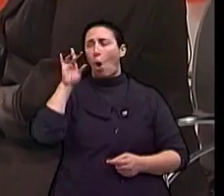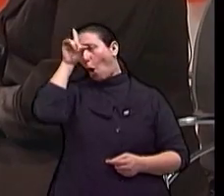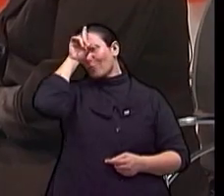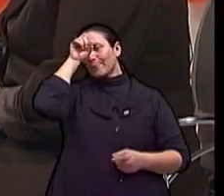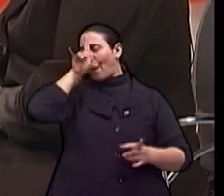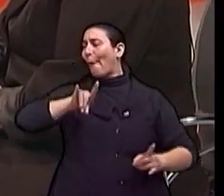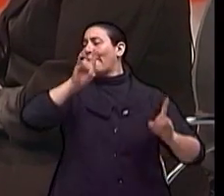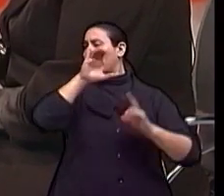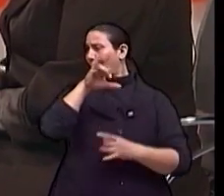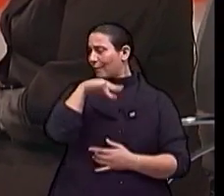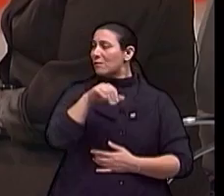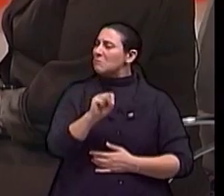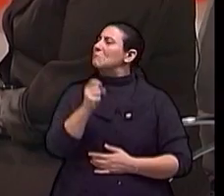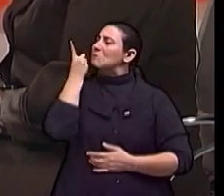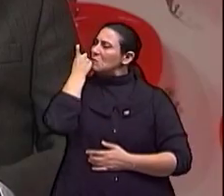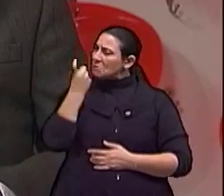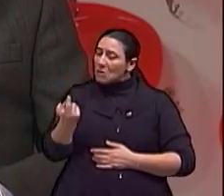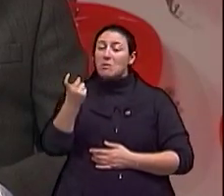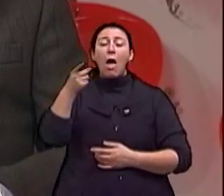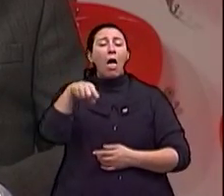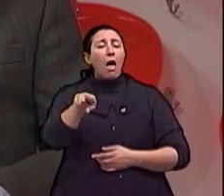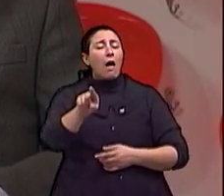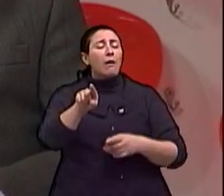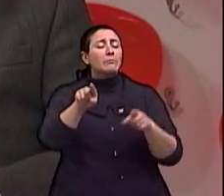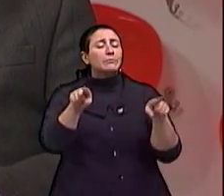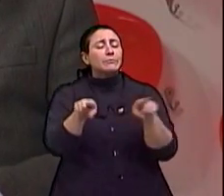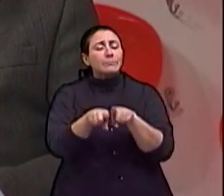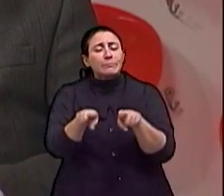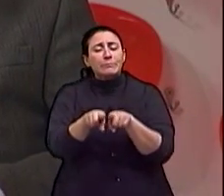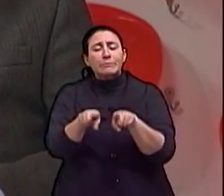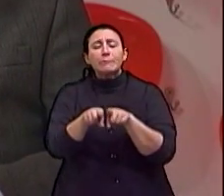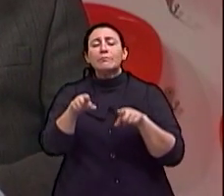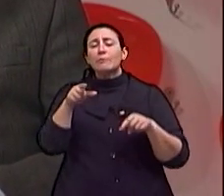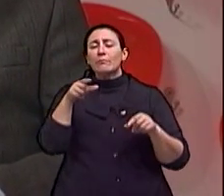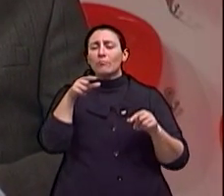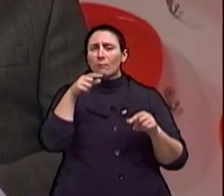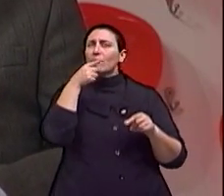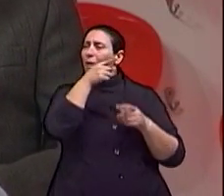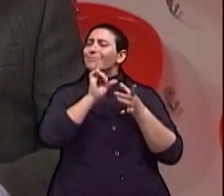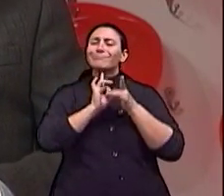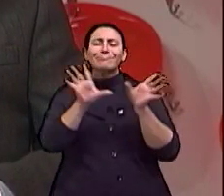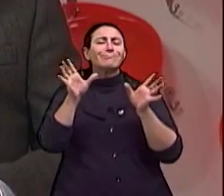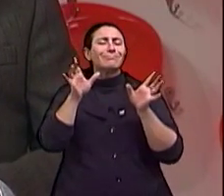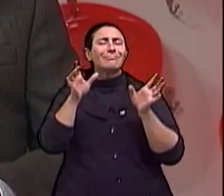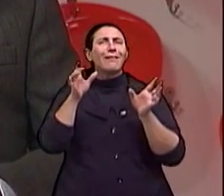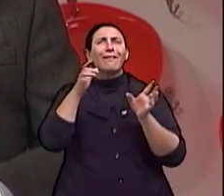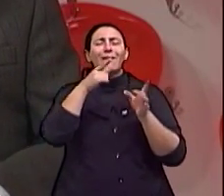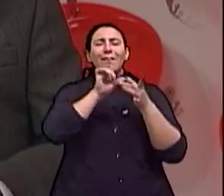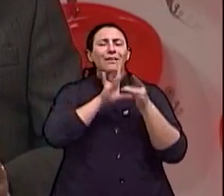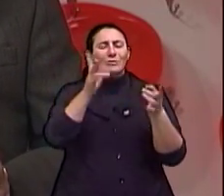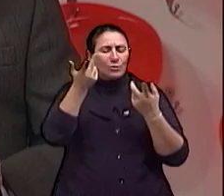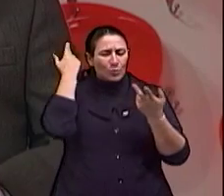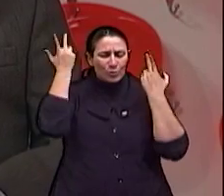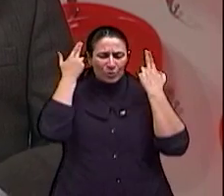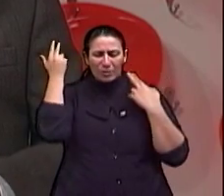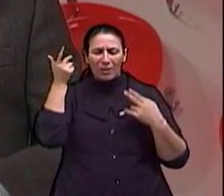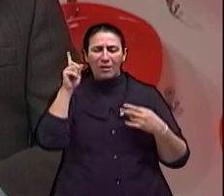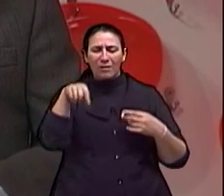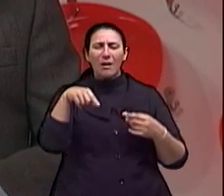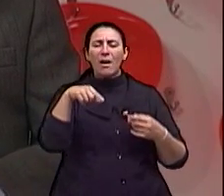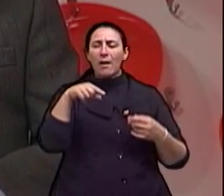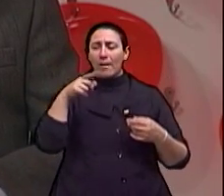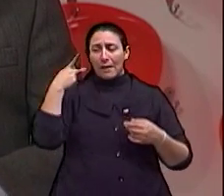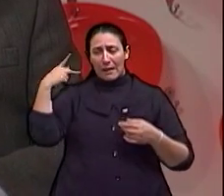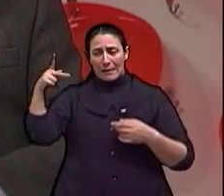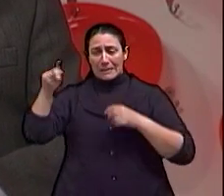ainda, né, doutor? É, esse é um... Viabilizou a cirurgia em torno de 20... Pela Secretaria da